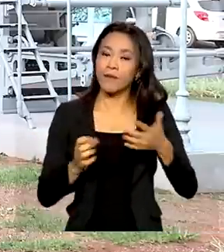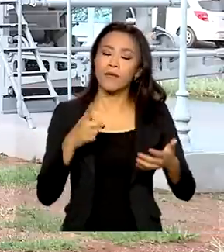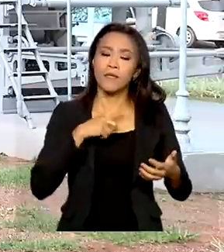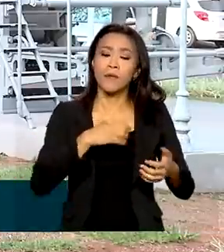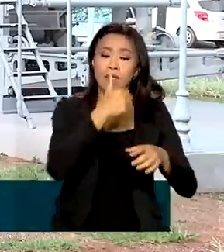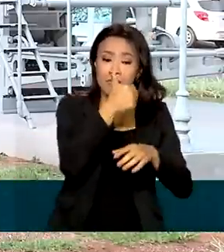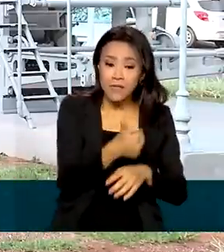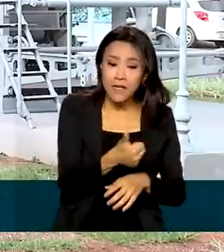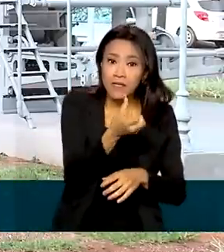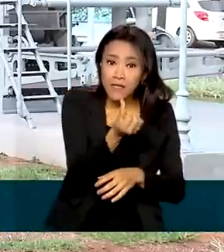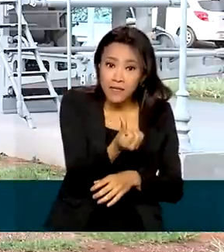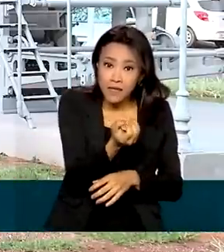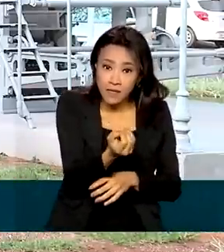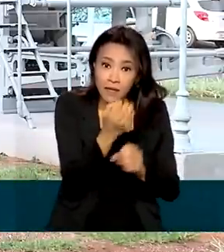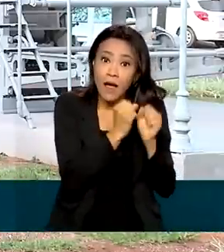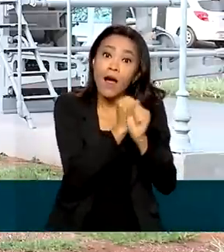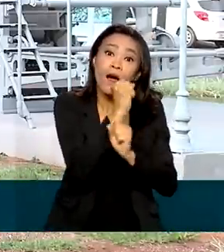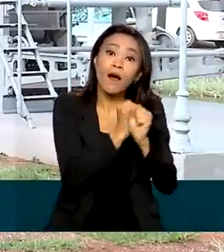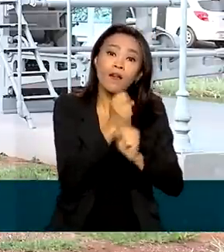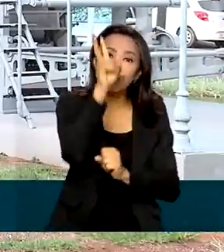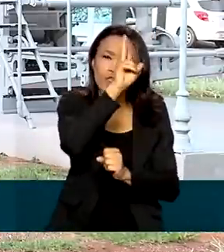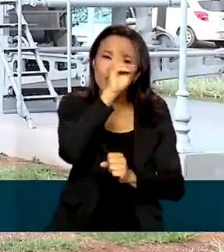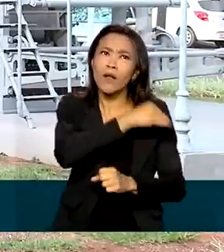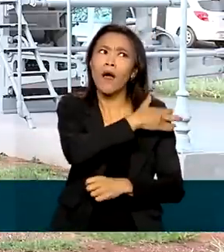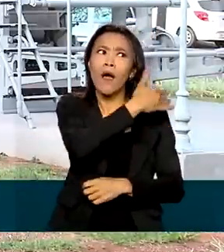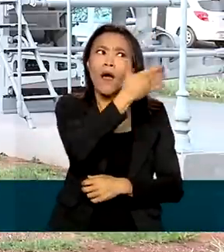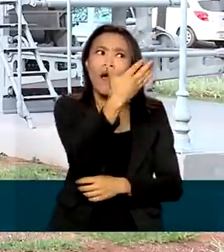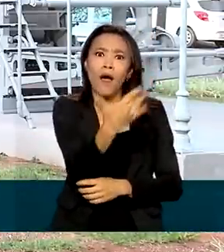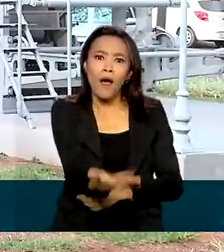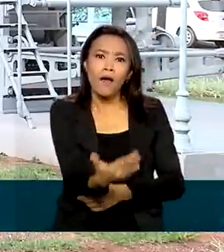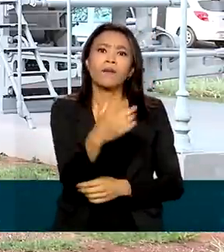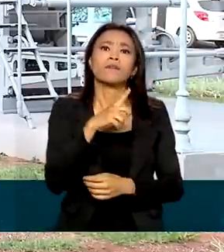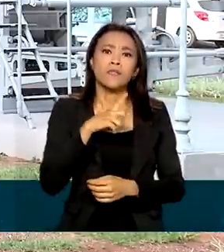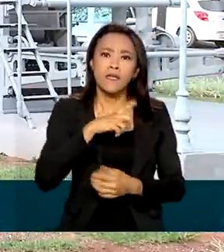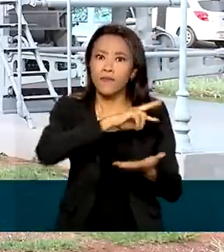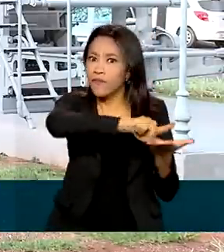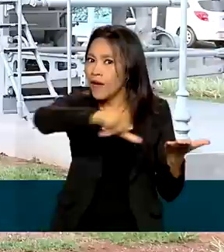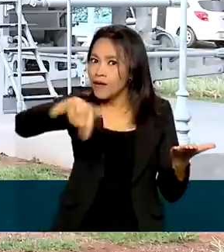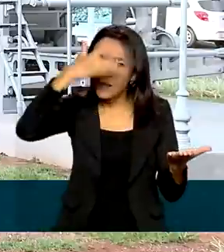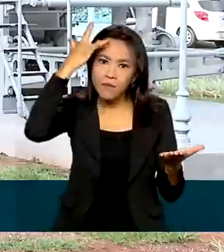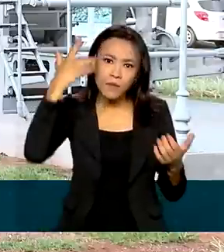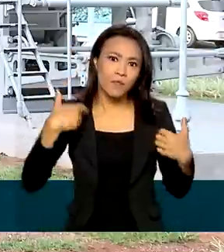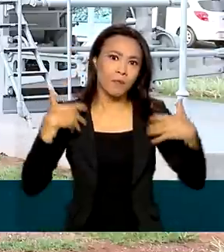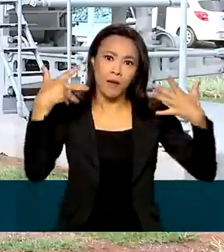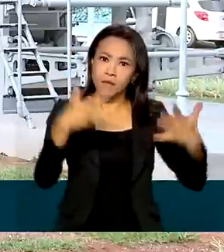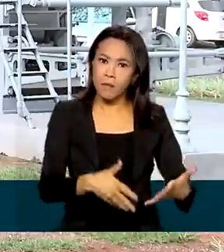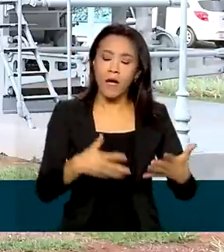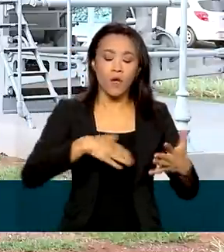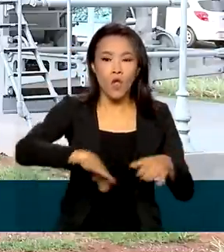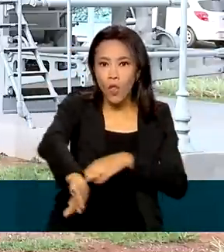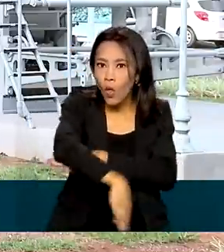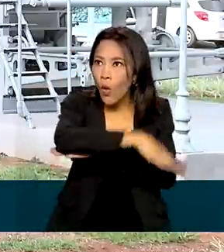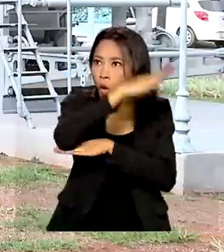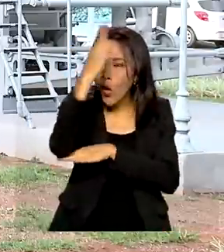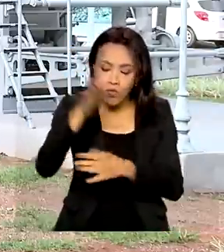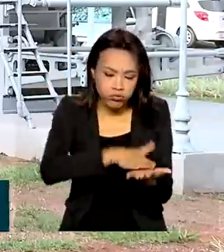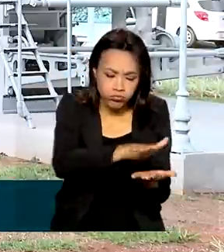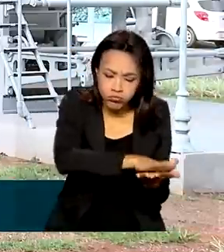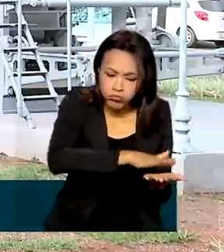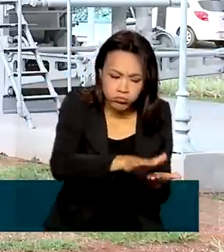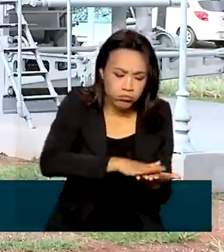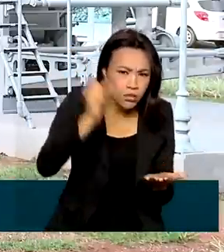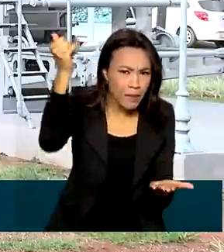história, o Diário Oficial já passou por muitas mãos de trabalhadores que viraram noites rodando a edição do dia seguinte,